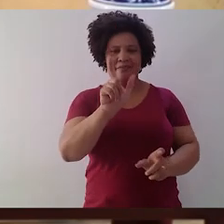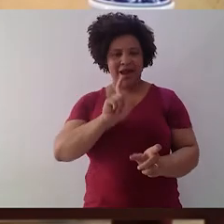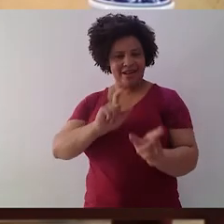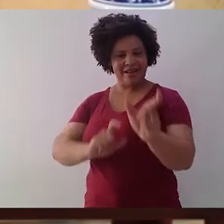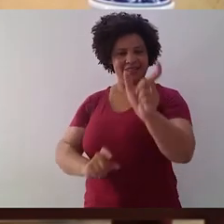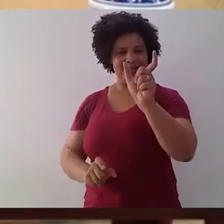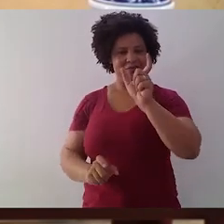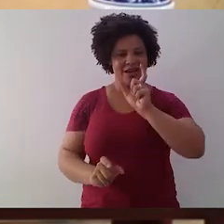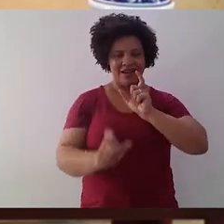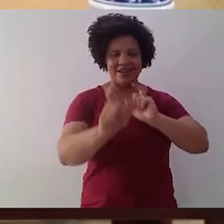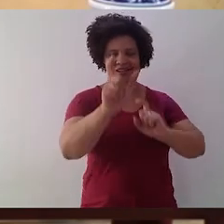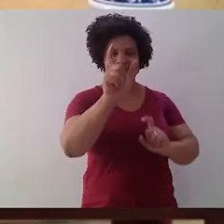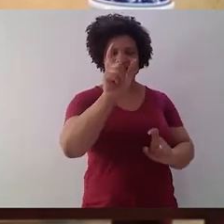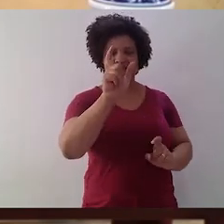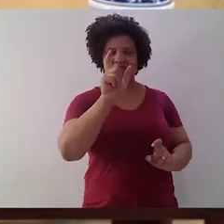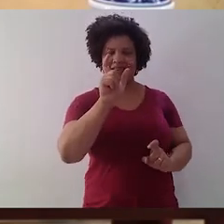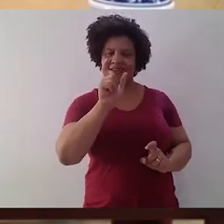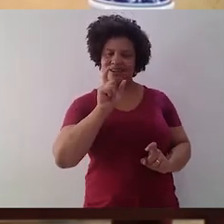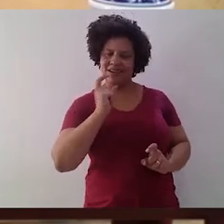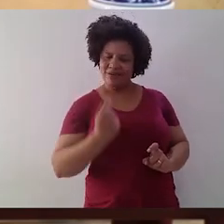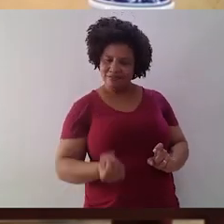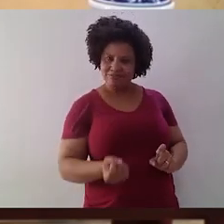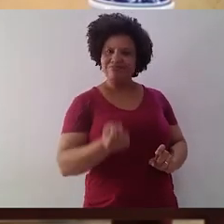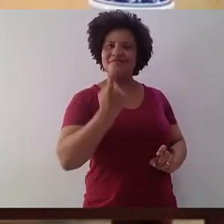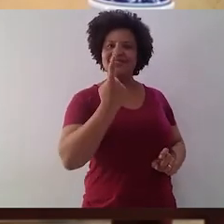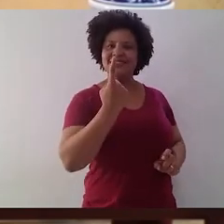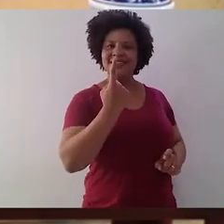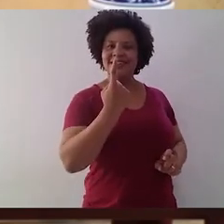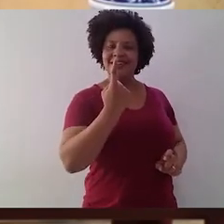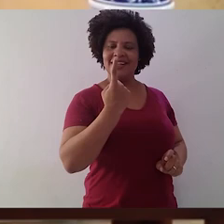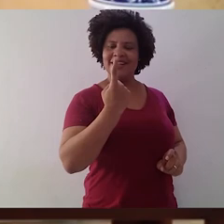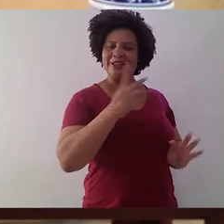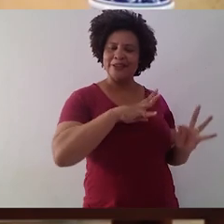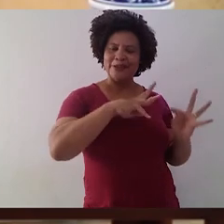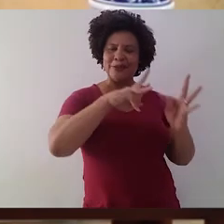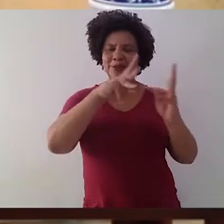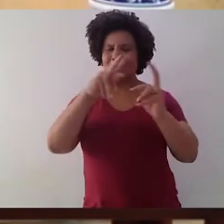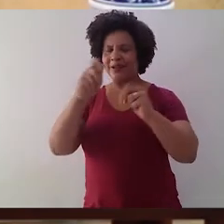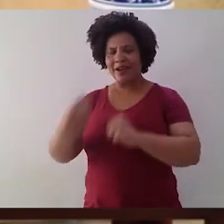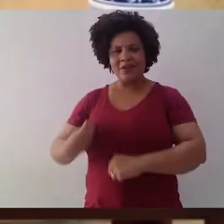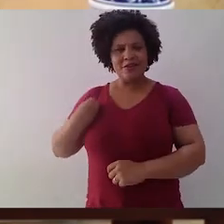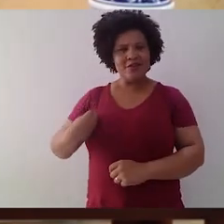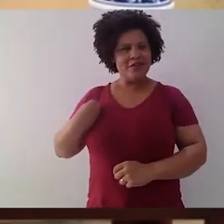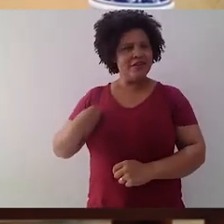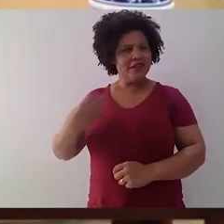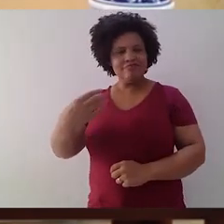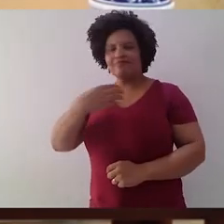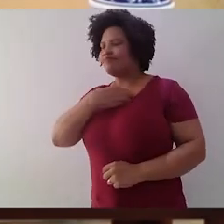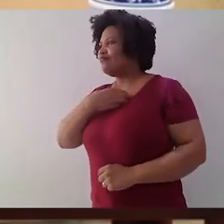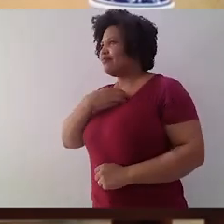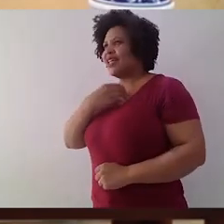Ai, palavras! Que estranha potência a vossa! Todo sentido da vida principia a vossa porta.